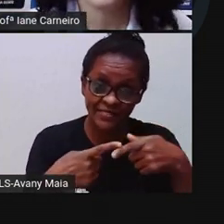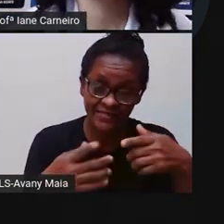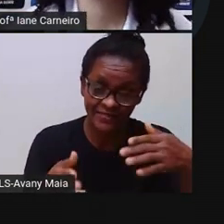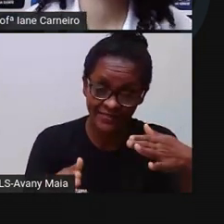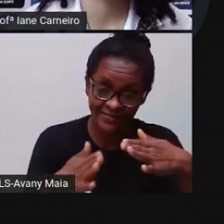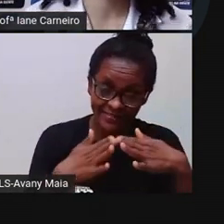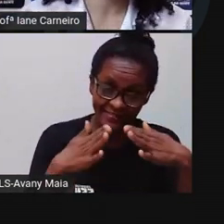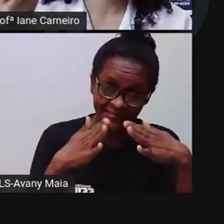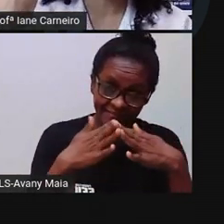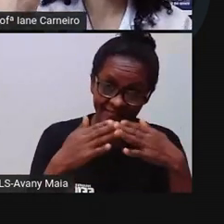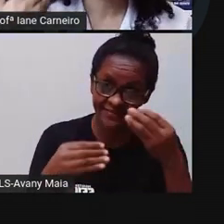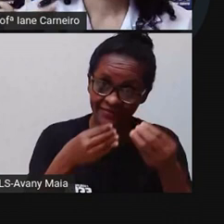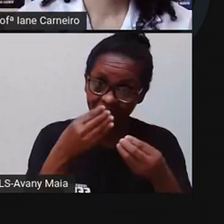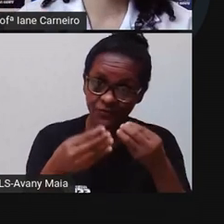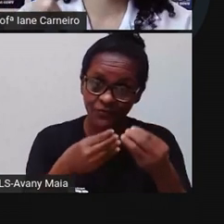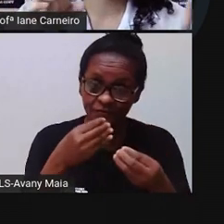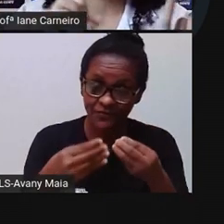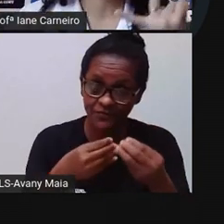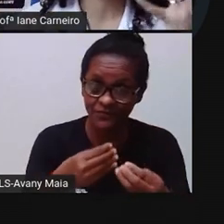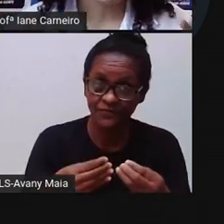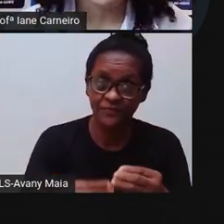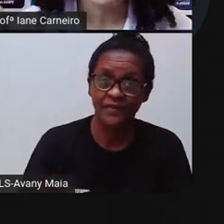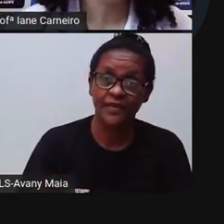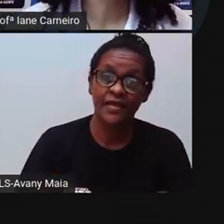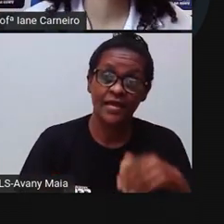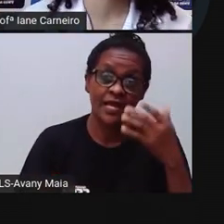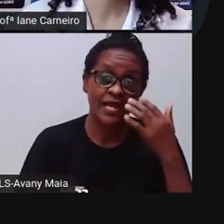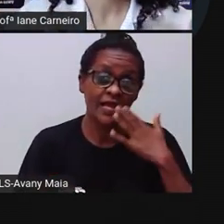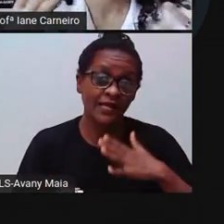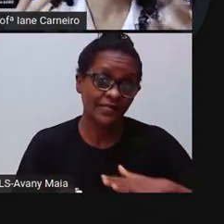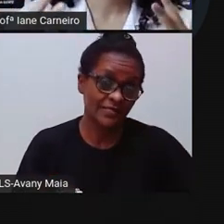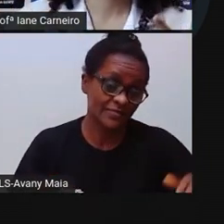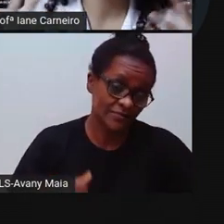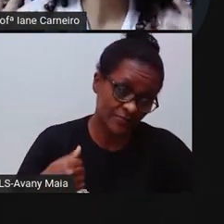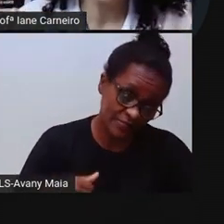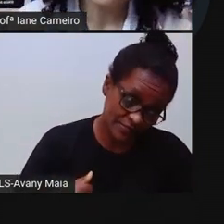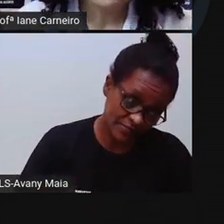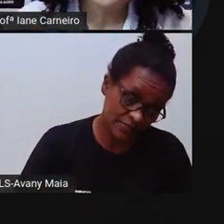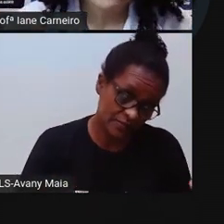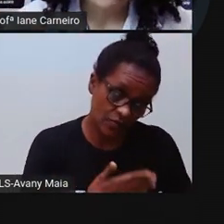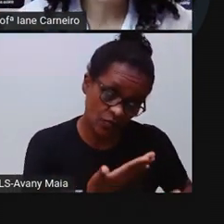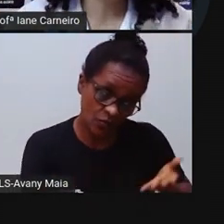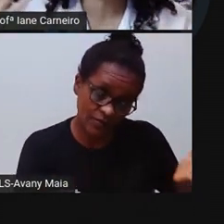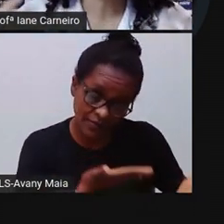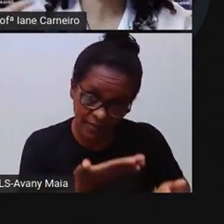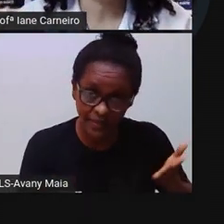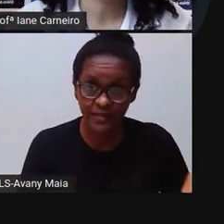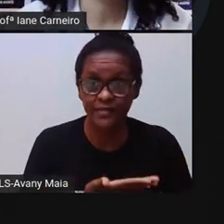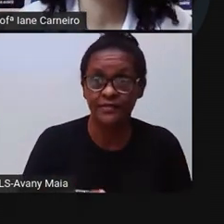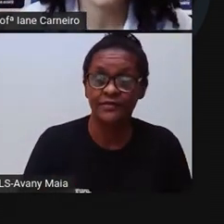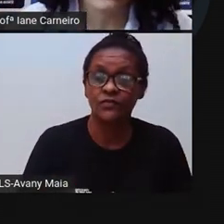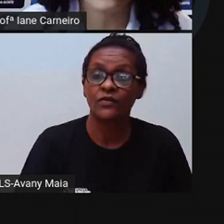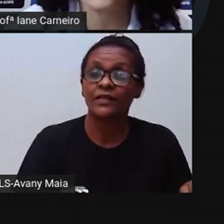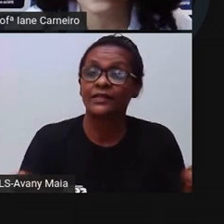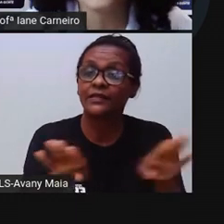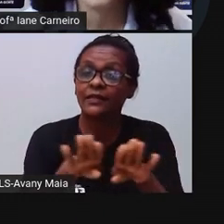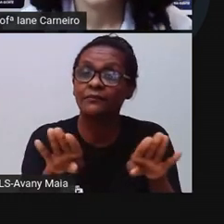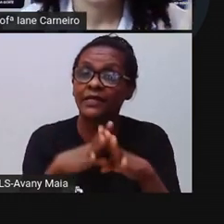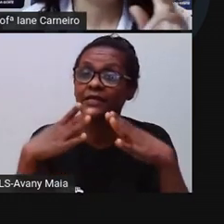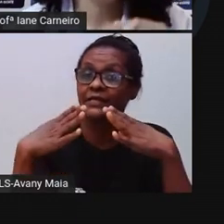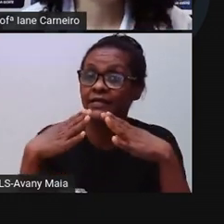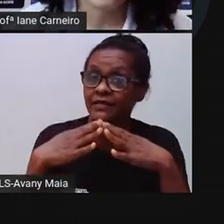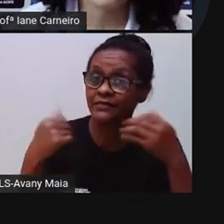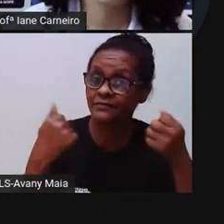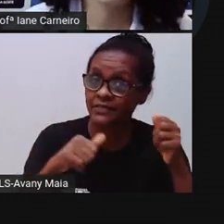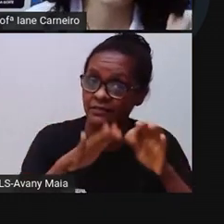A gente já falou sobre os direitos da criança e agora a gente vai pensar um pouco mais sobre isso, tá certo?